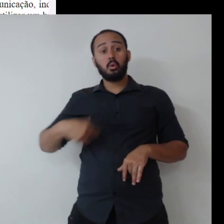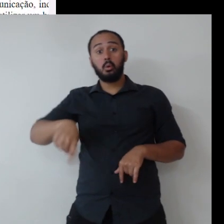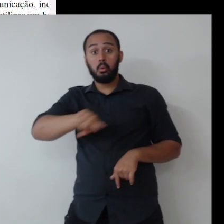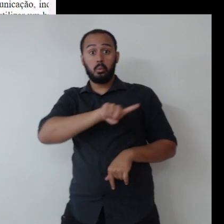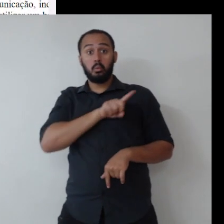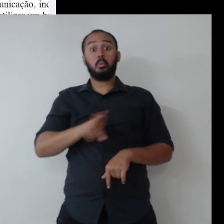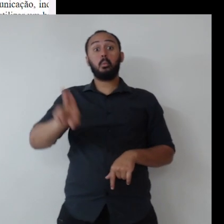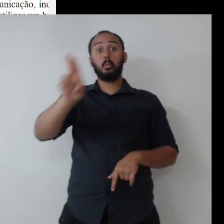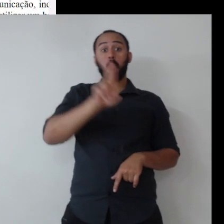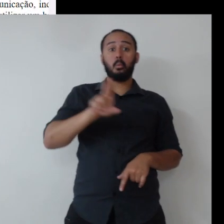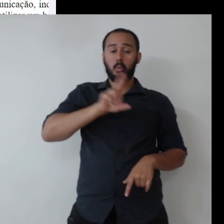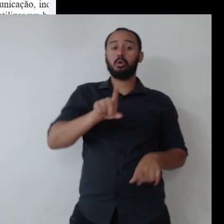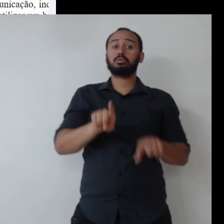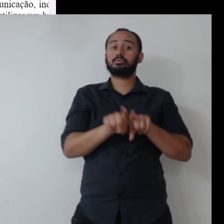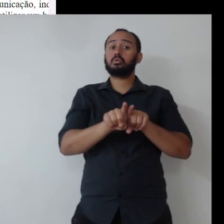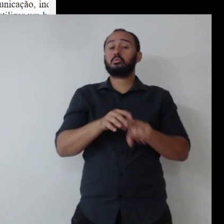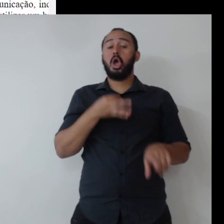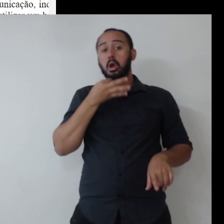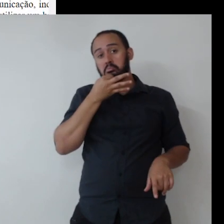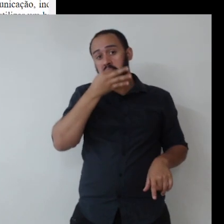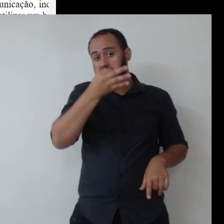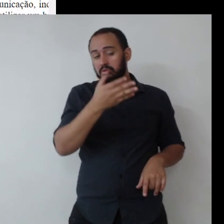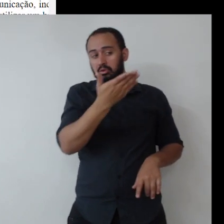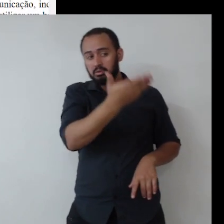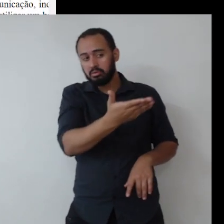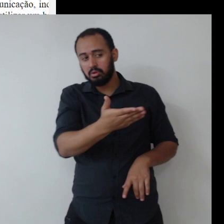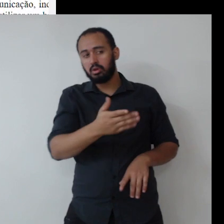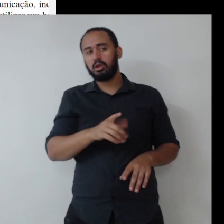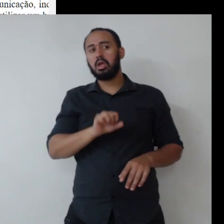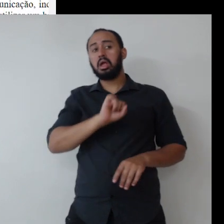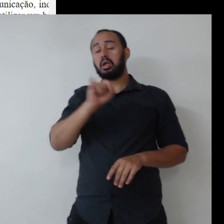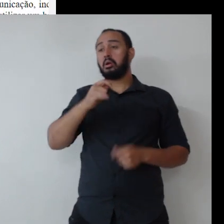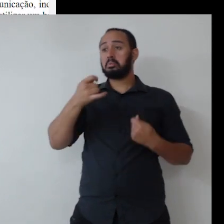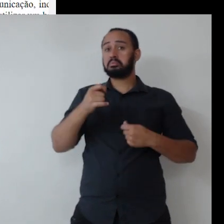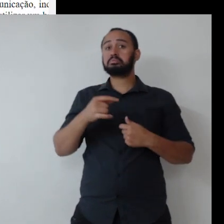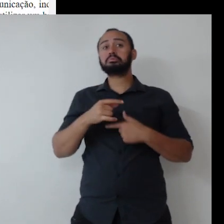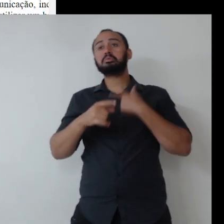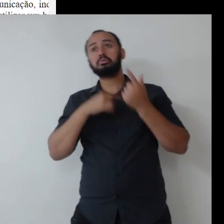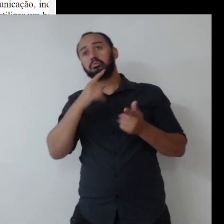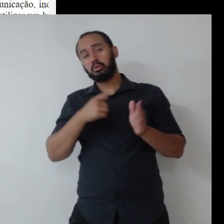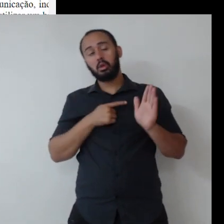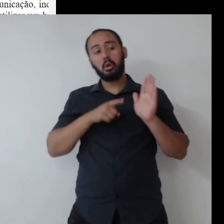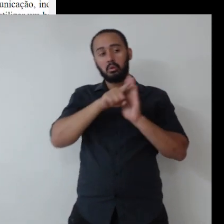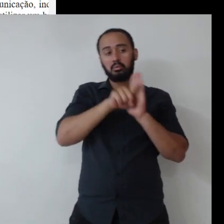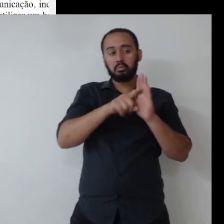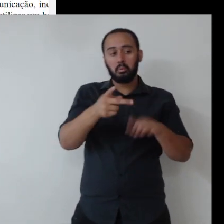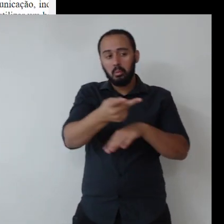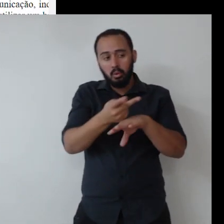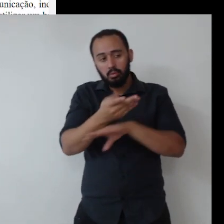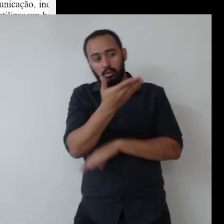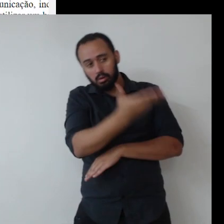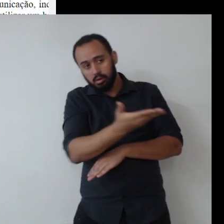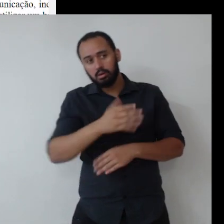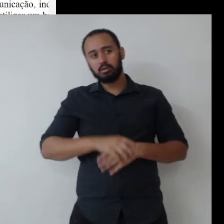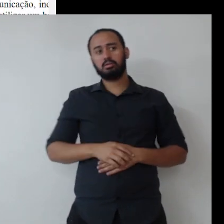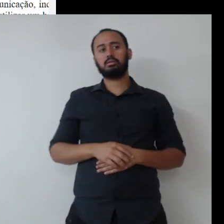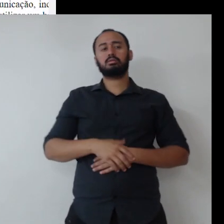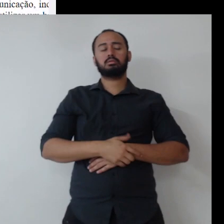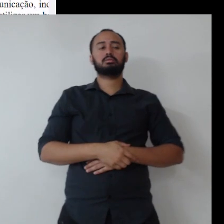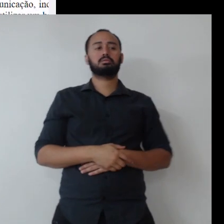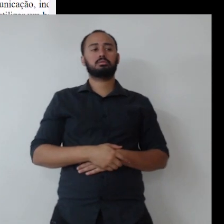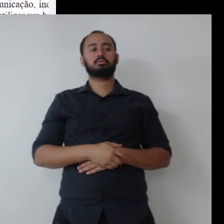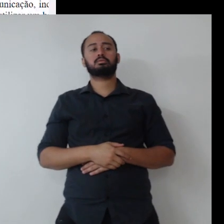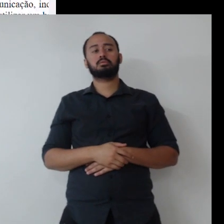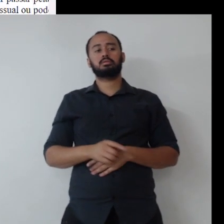utiliza, Que a gente indica para as unidades consultarem. E é igual o Renato falou. Quando não tiver, a tem que justificar